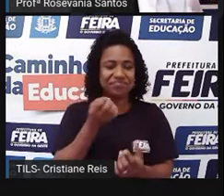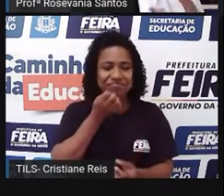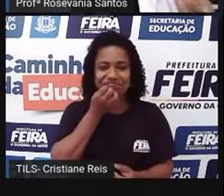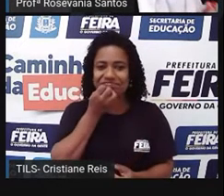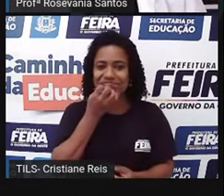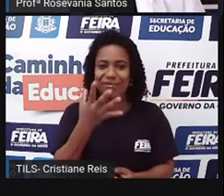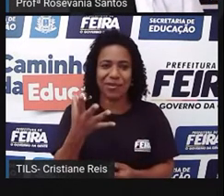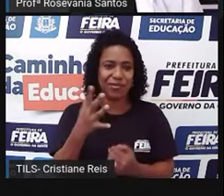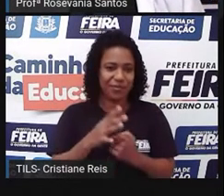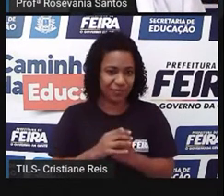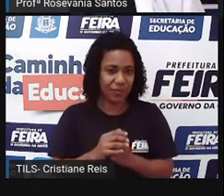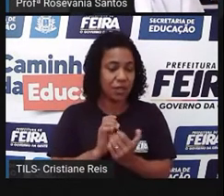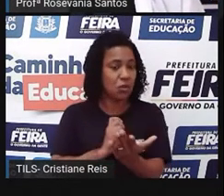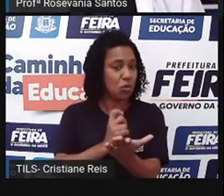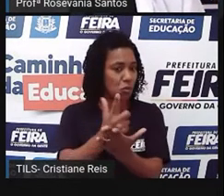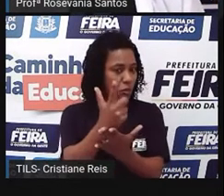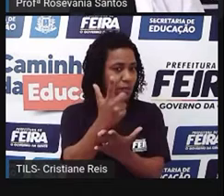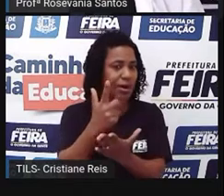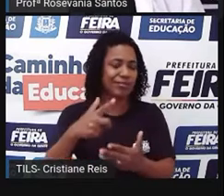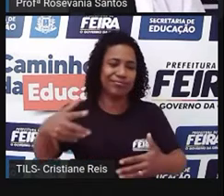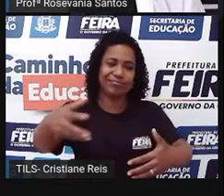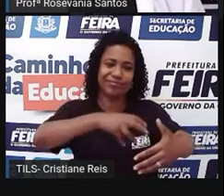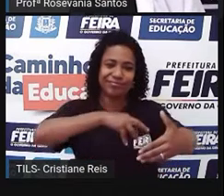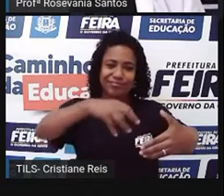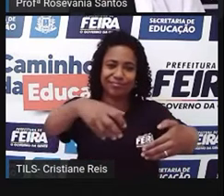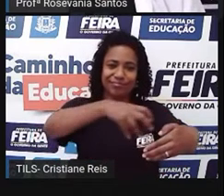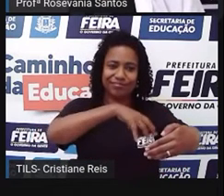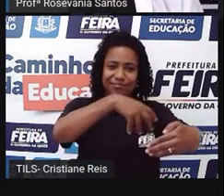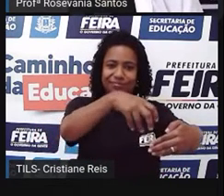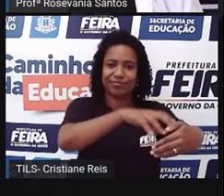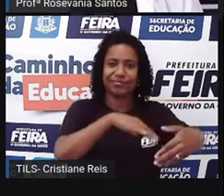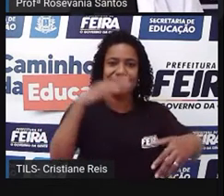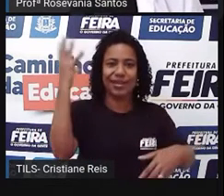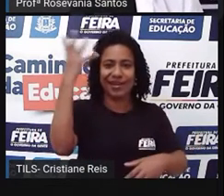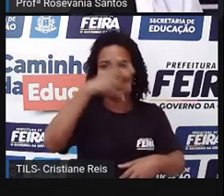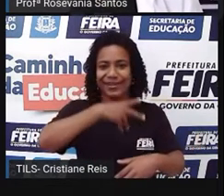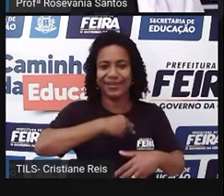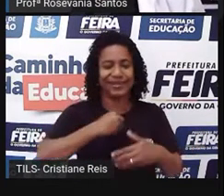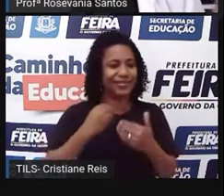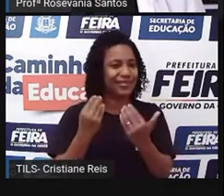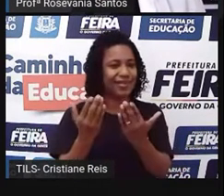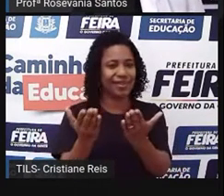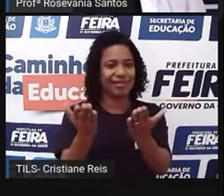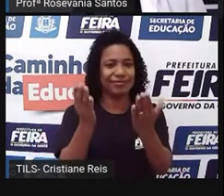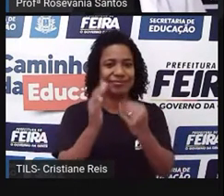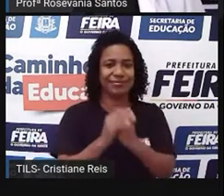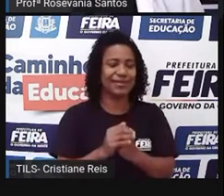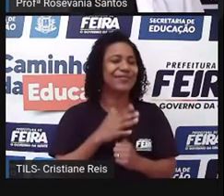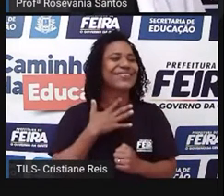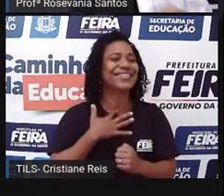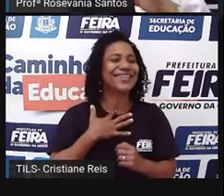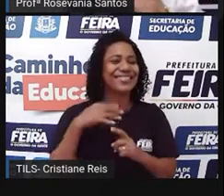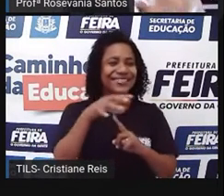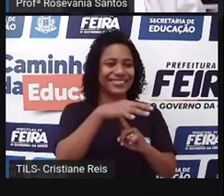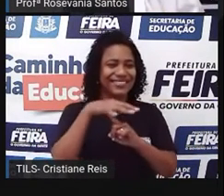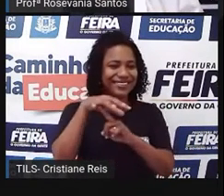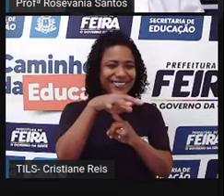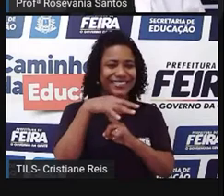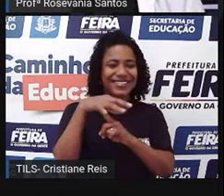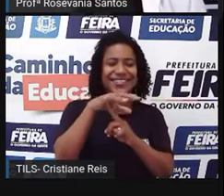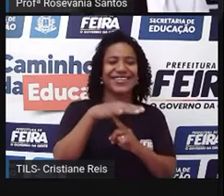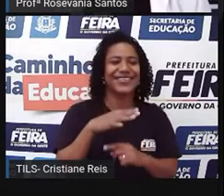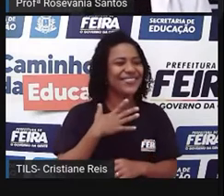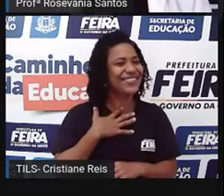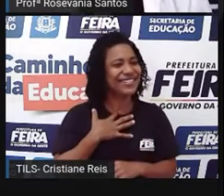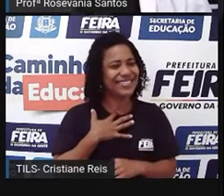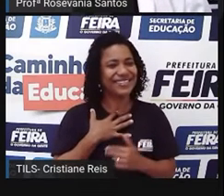bem mais atrativo para a gente poder consumir. Olha que lindo isso, gente, demais. Até me deu vontade de à feira agora, né, não sei vocês, mas a Pro